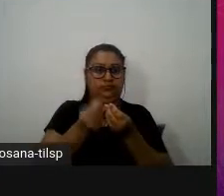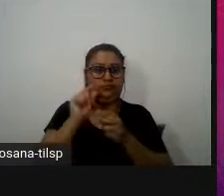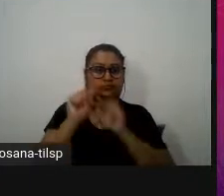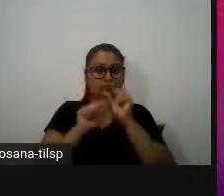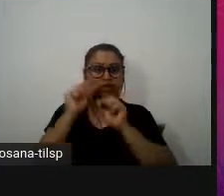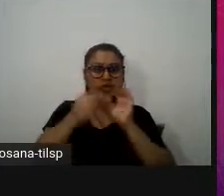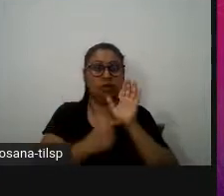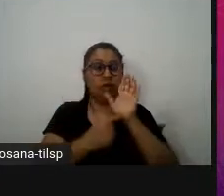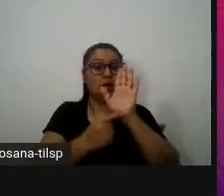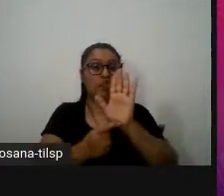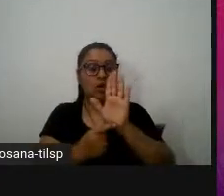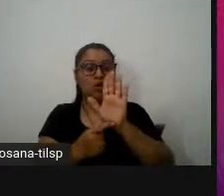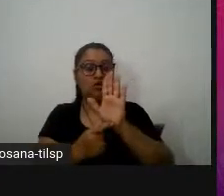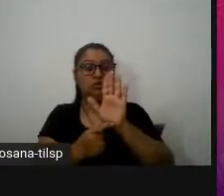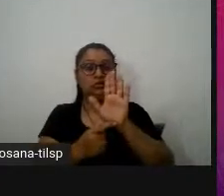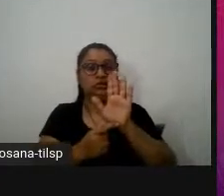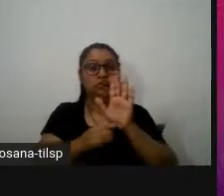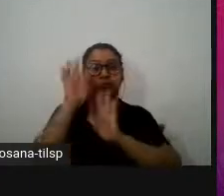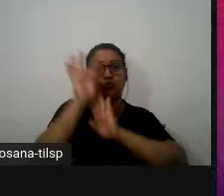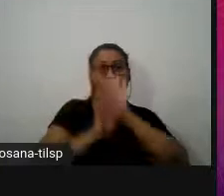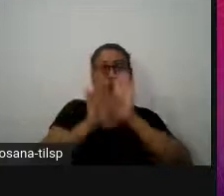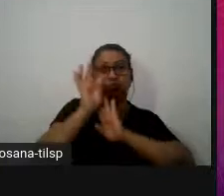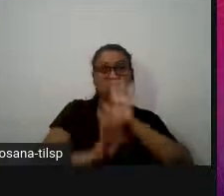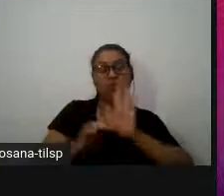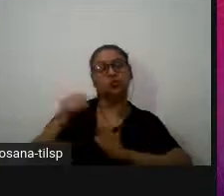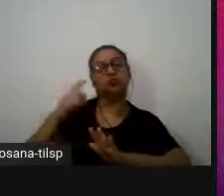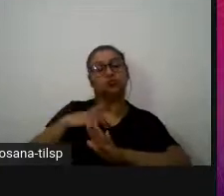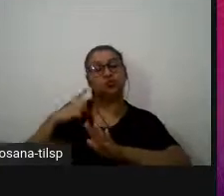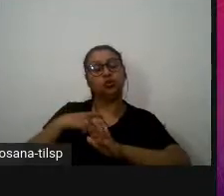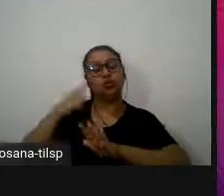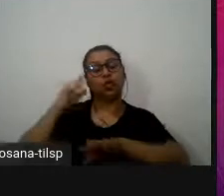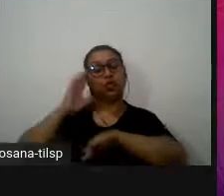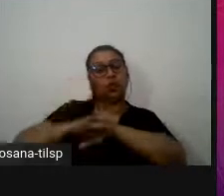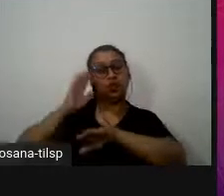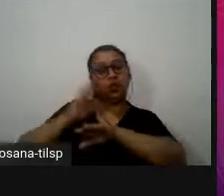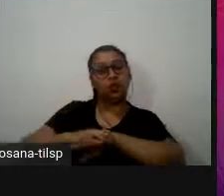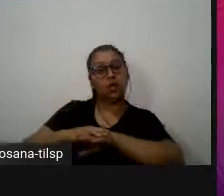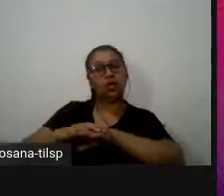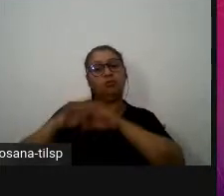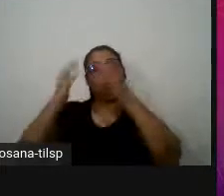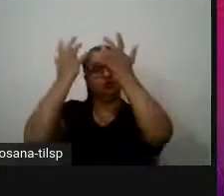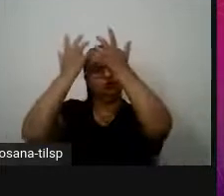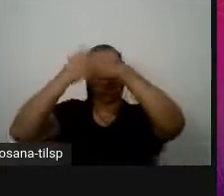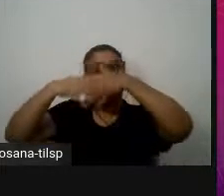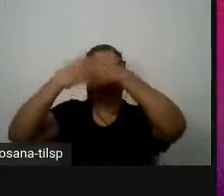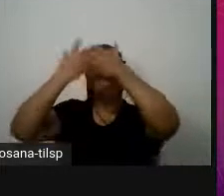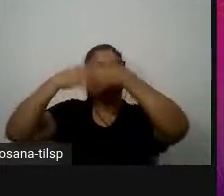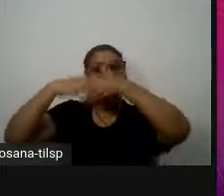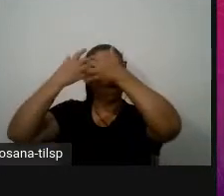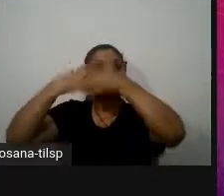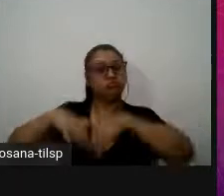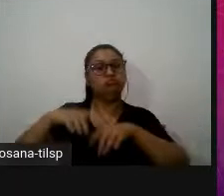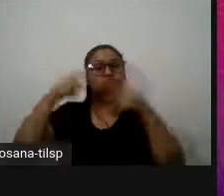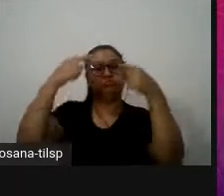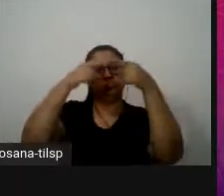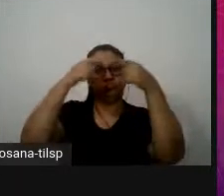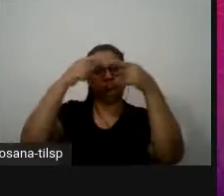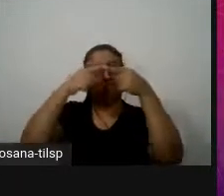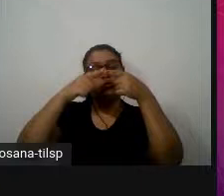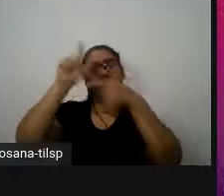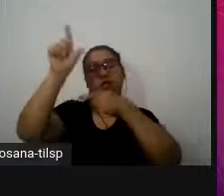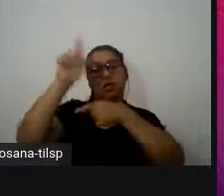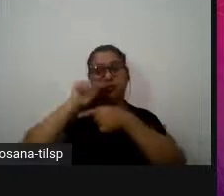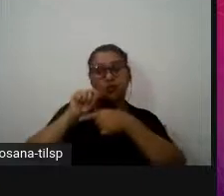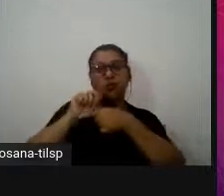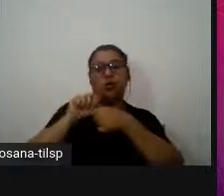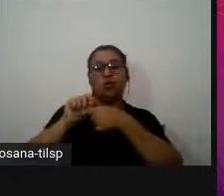observação dos textos e a produção há toda uma fase de reflexão e de formalização então temos a etapa um observação seleção análise